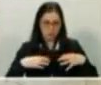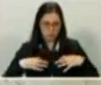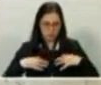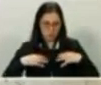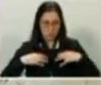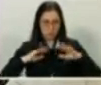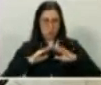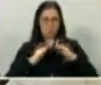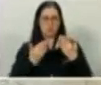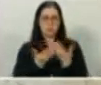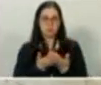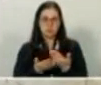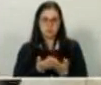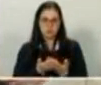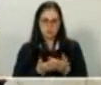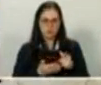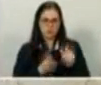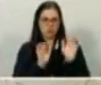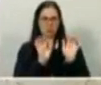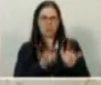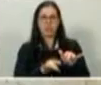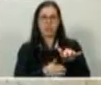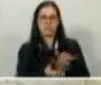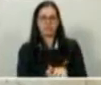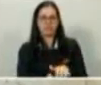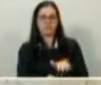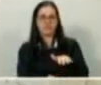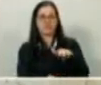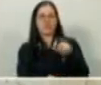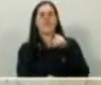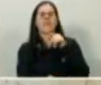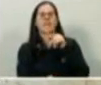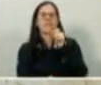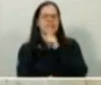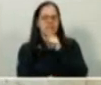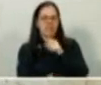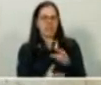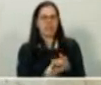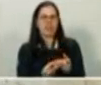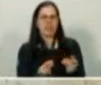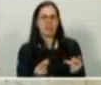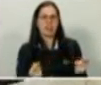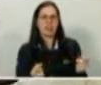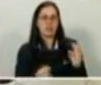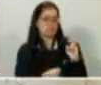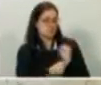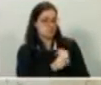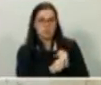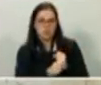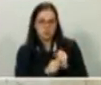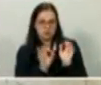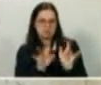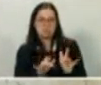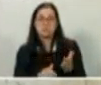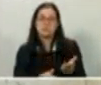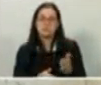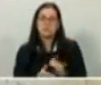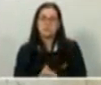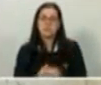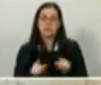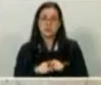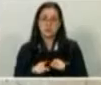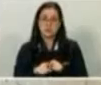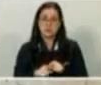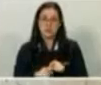embolorando, num depósito há cinco anos, também a luta para diminuir o custo das ciclovias. Eu tenho no Ministério Público,